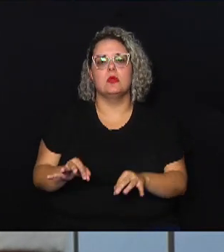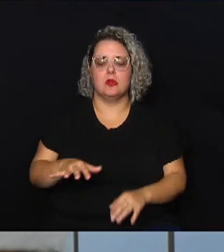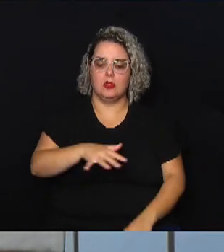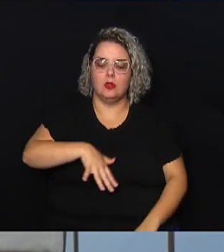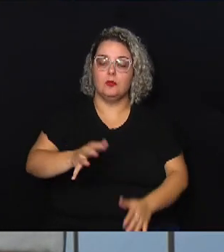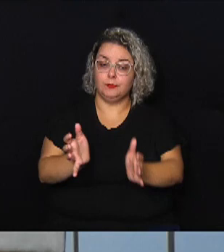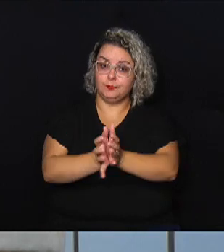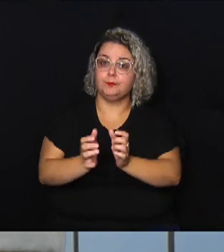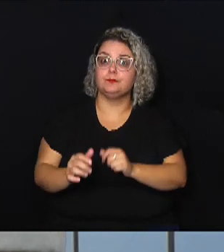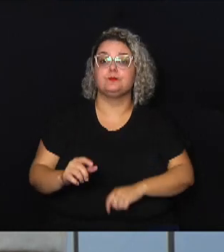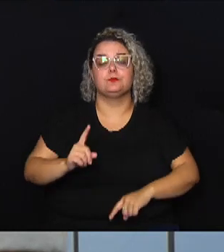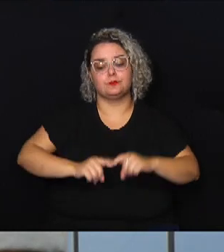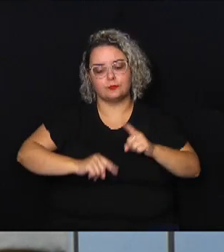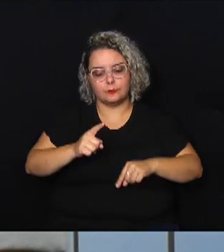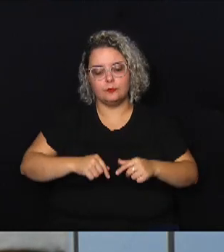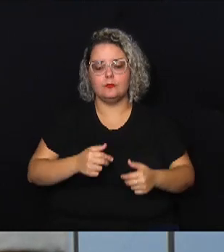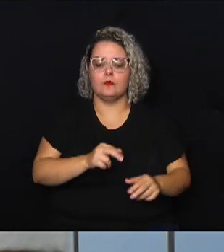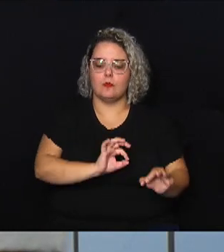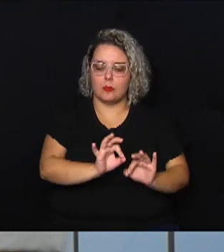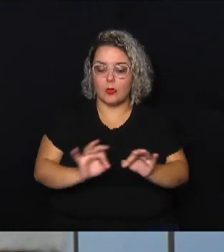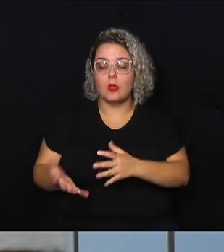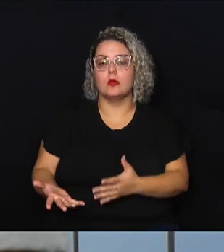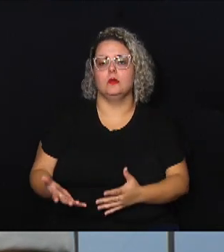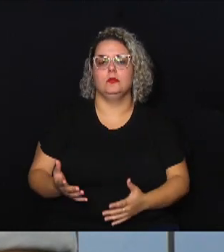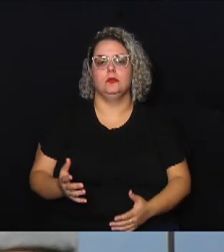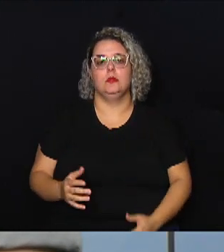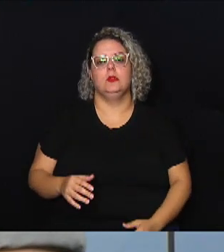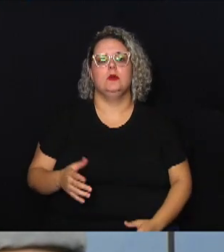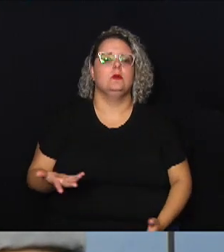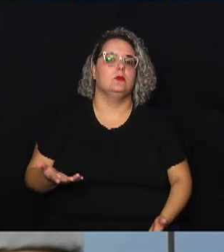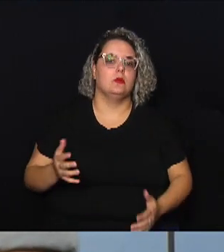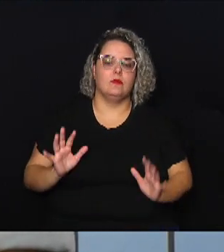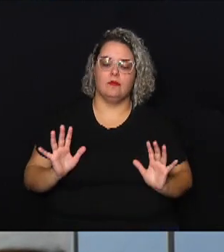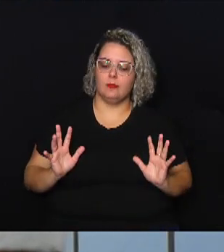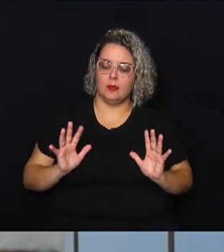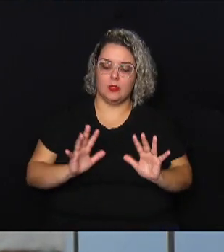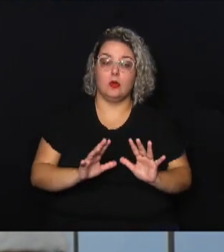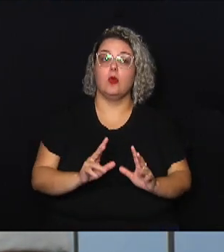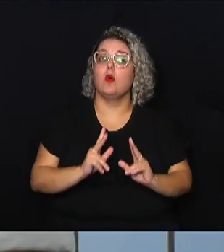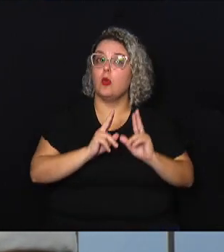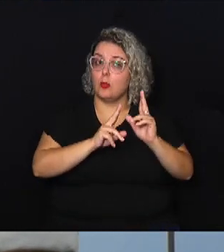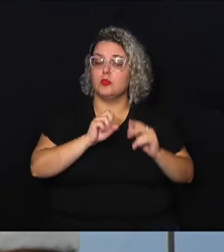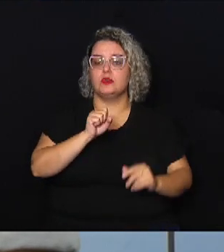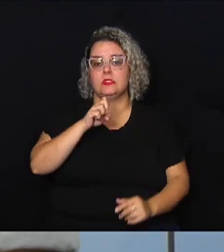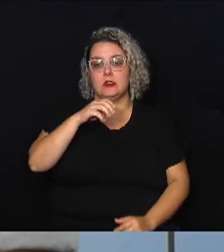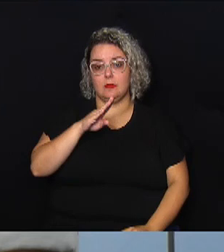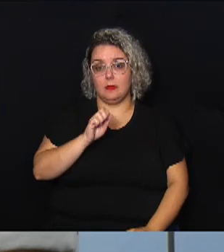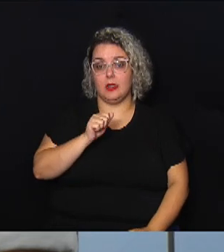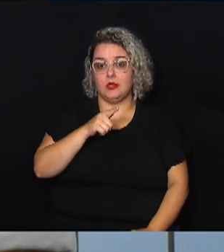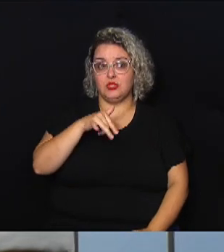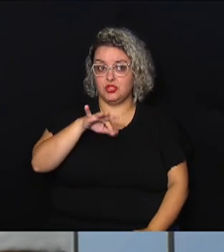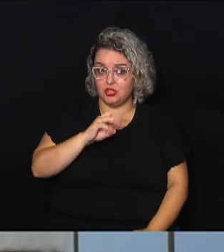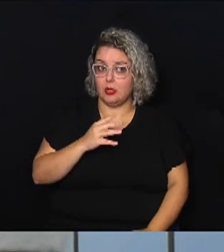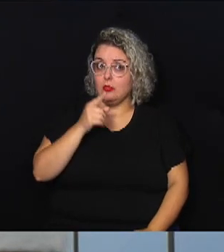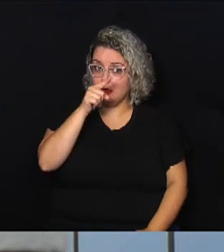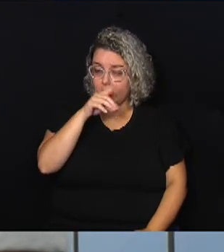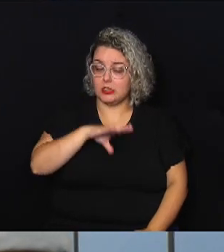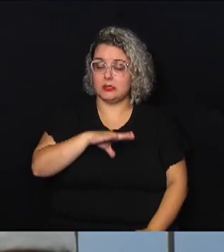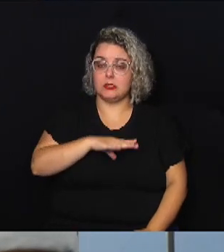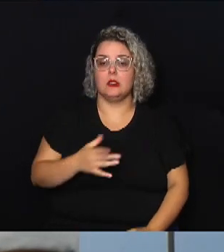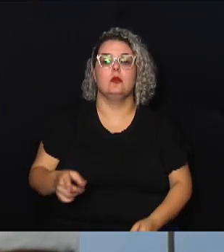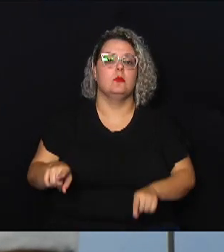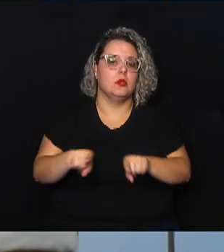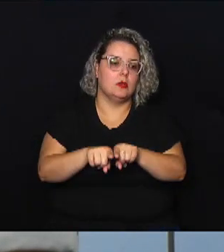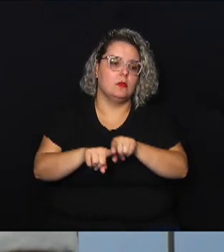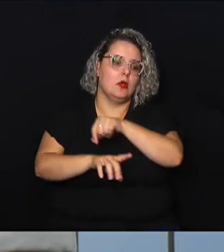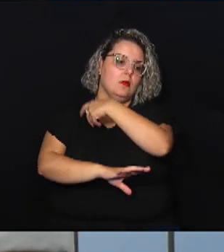equipamentos para atuar nesse tipo de ocorrência, desde o deslocamento de massa, como essa de São Sebastião, até na questão de queda de árvores, que tem um aumento nessa